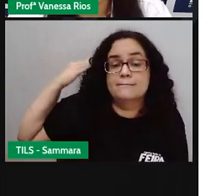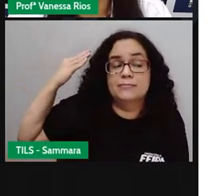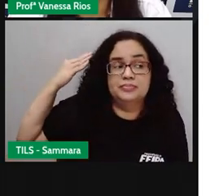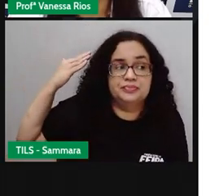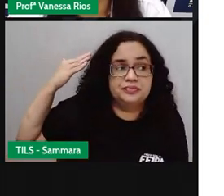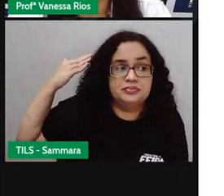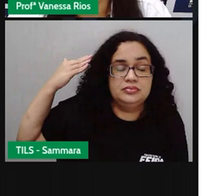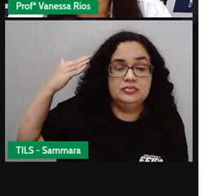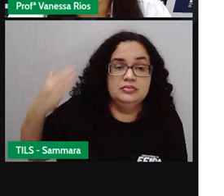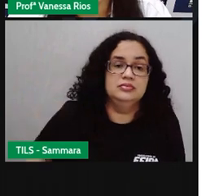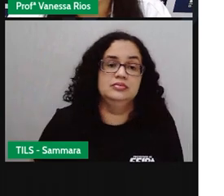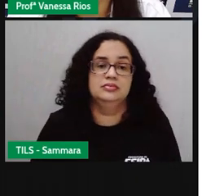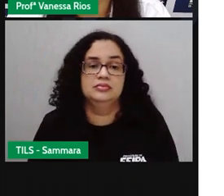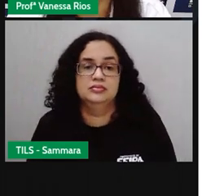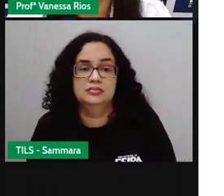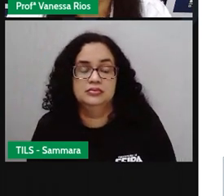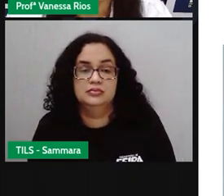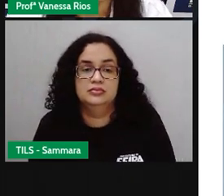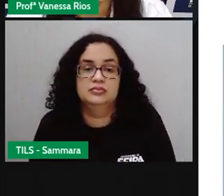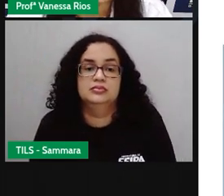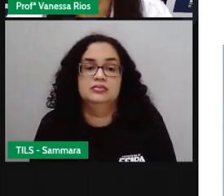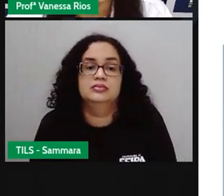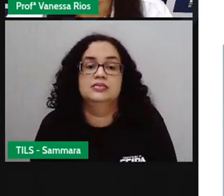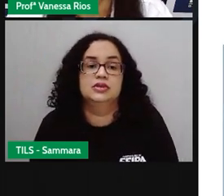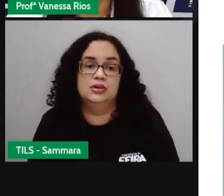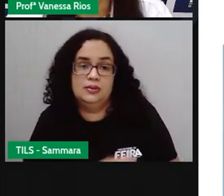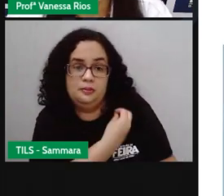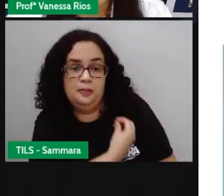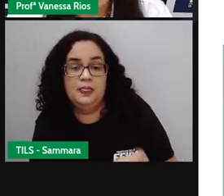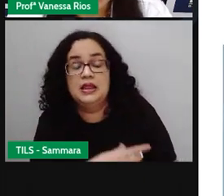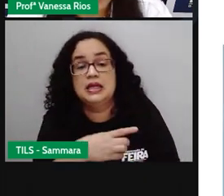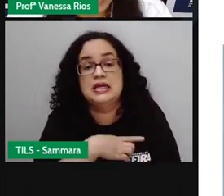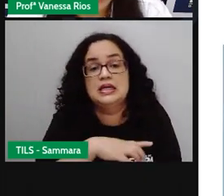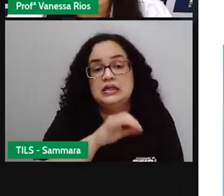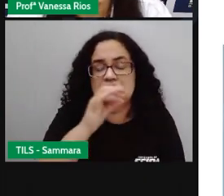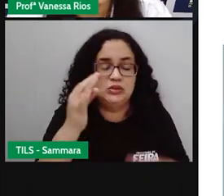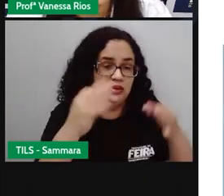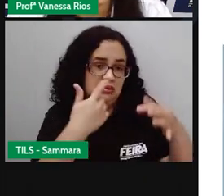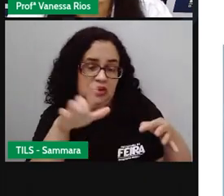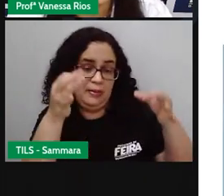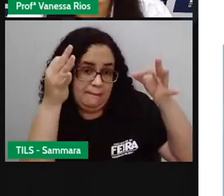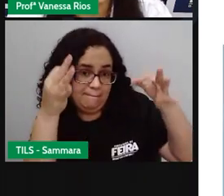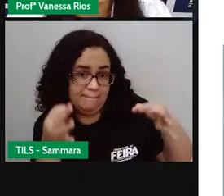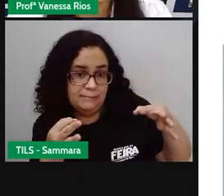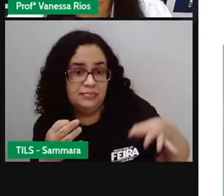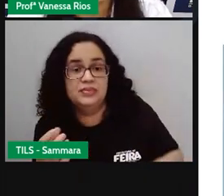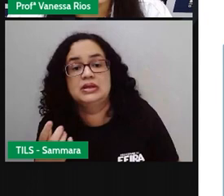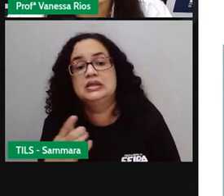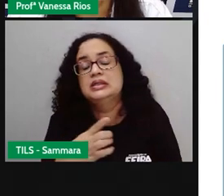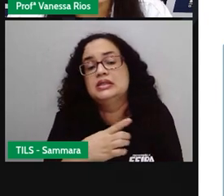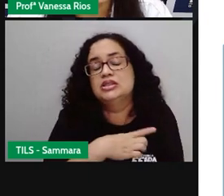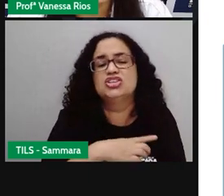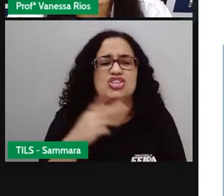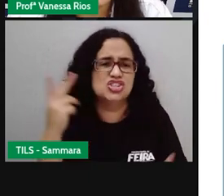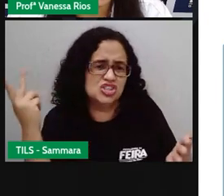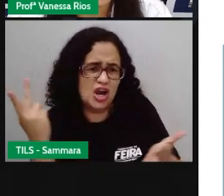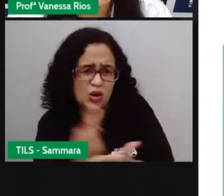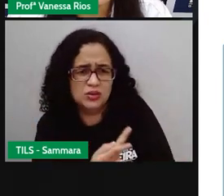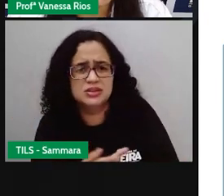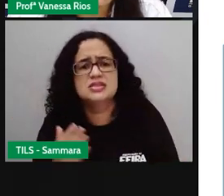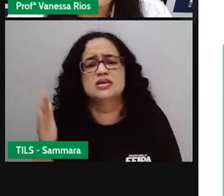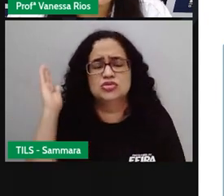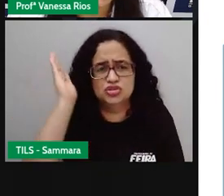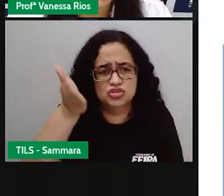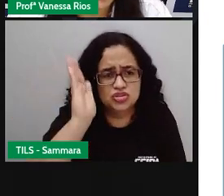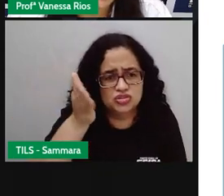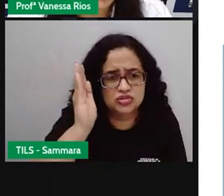passado do modo indicativo. O pretérito imperfeito expressa uma ação que acontecia com